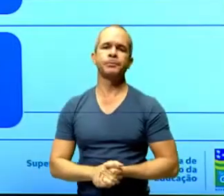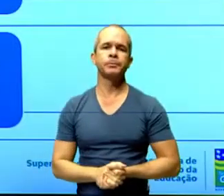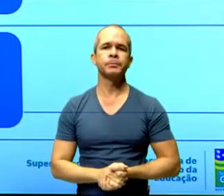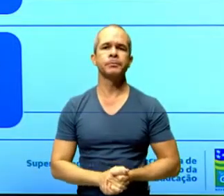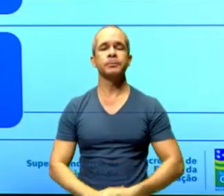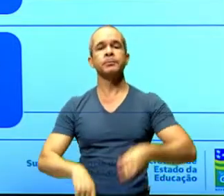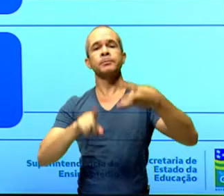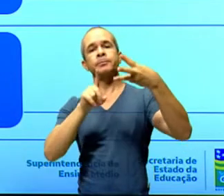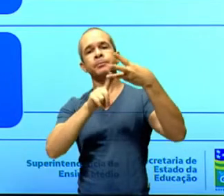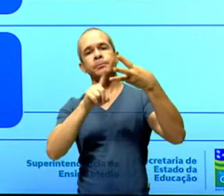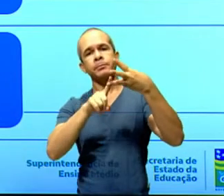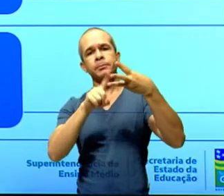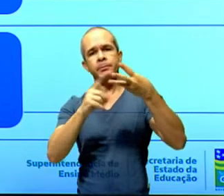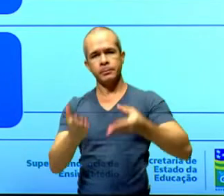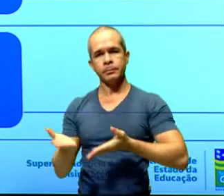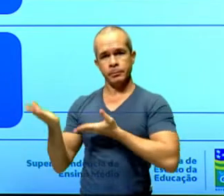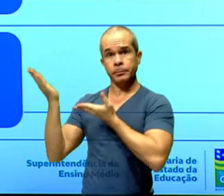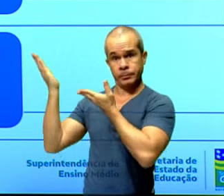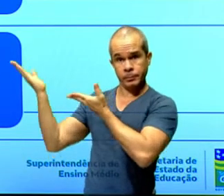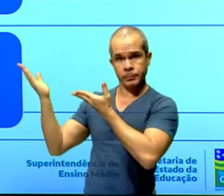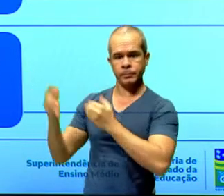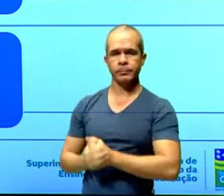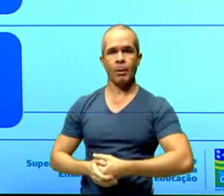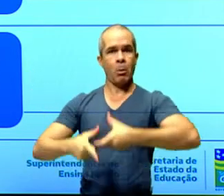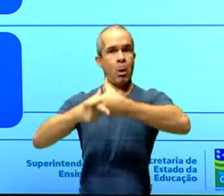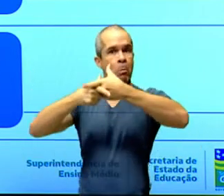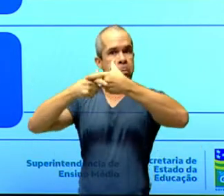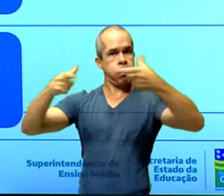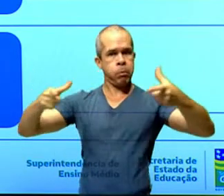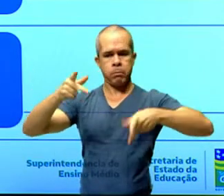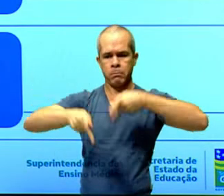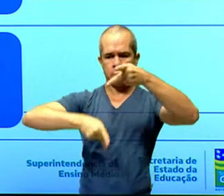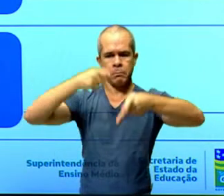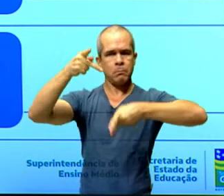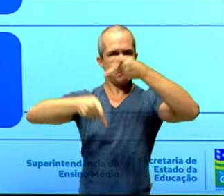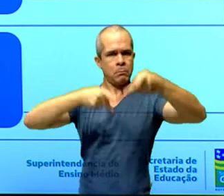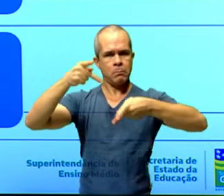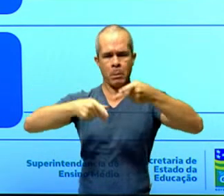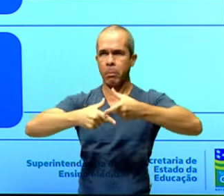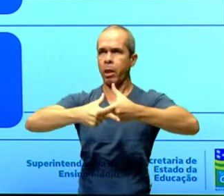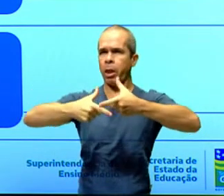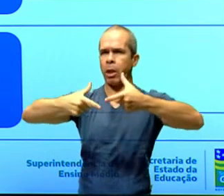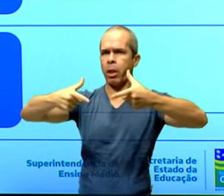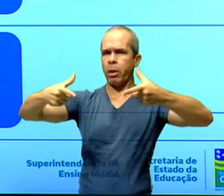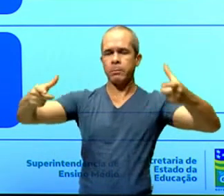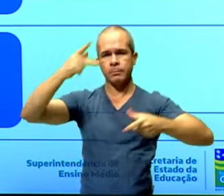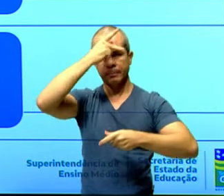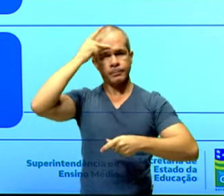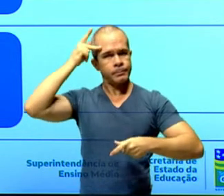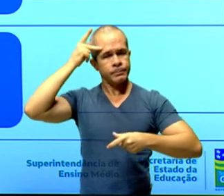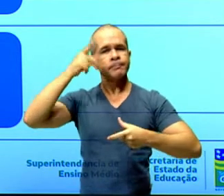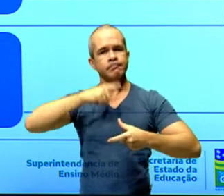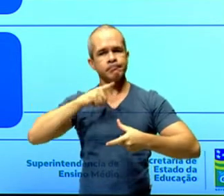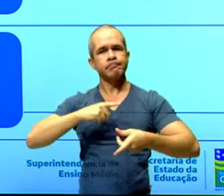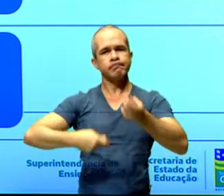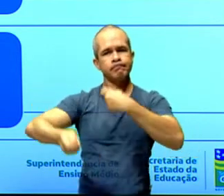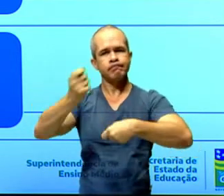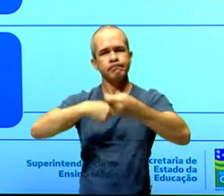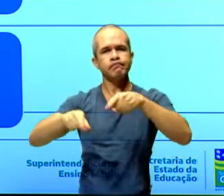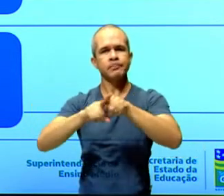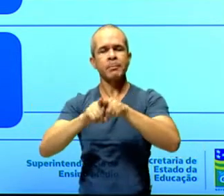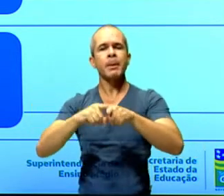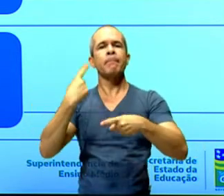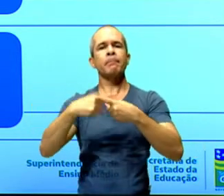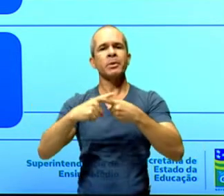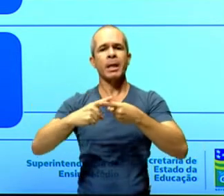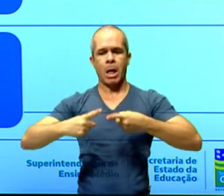último, o terceiro ponto é o crescimento demográfico, estagnação econômica, as epidemias, as guerras